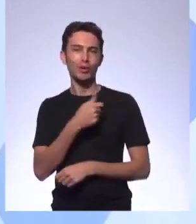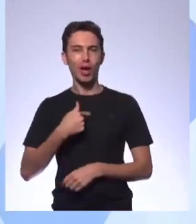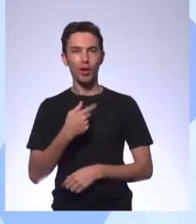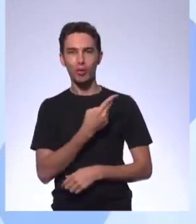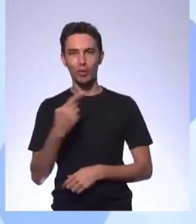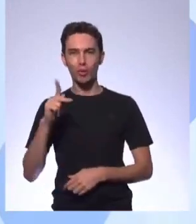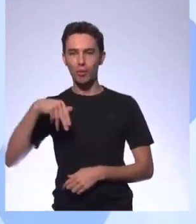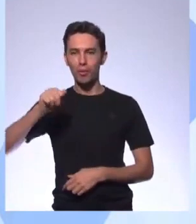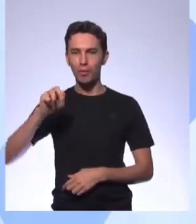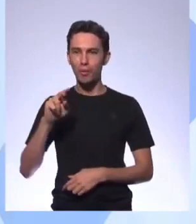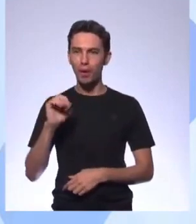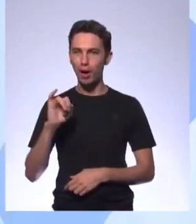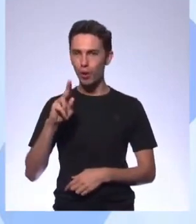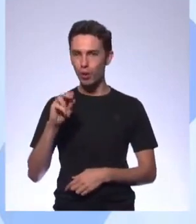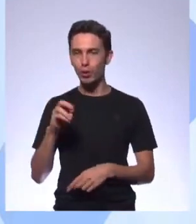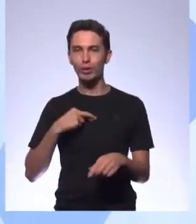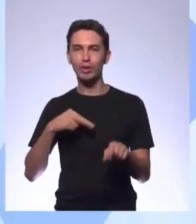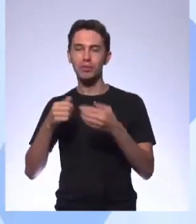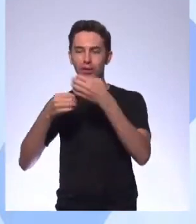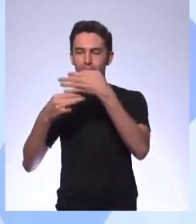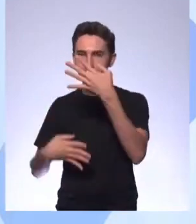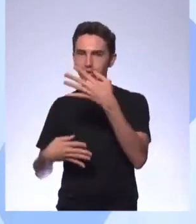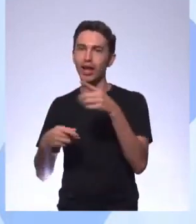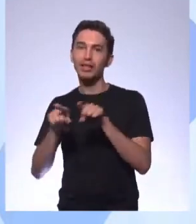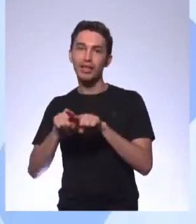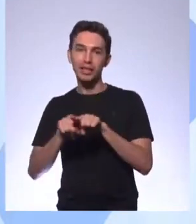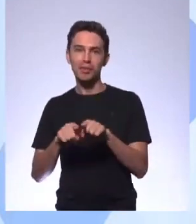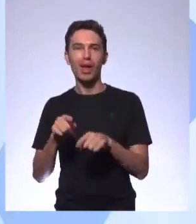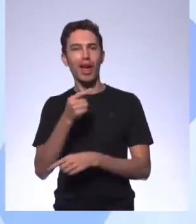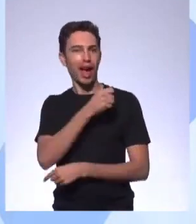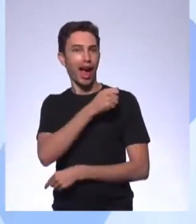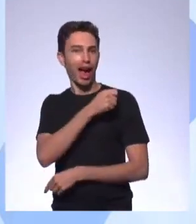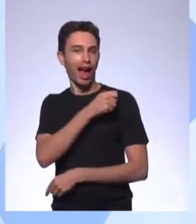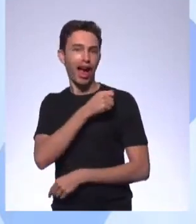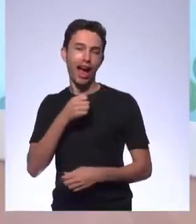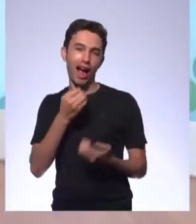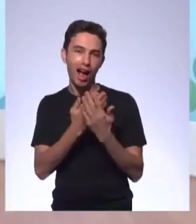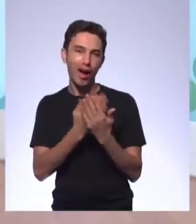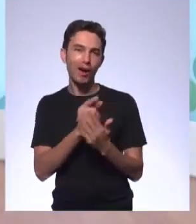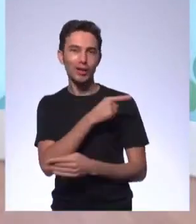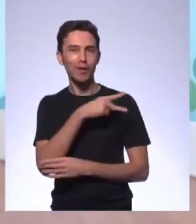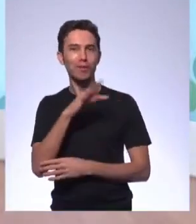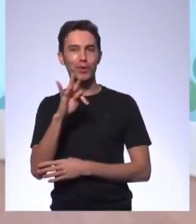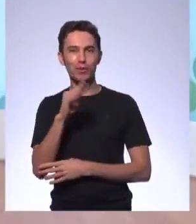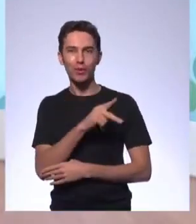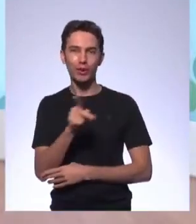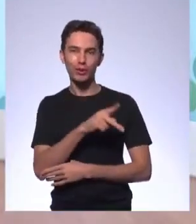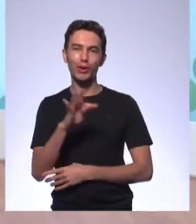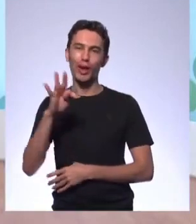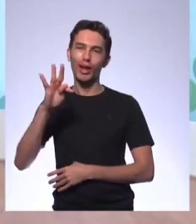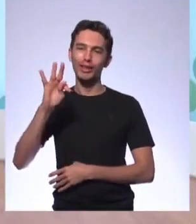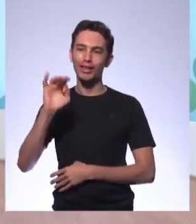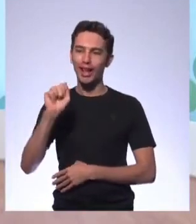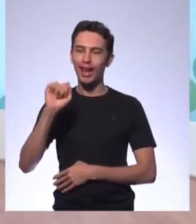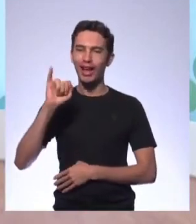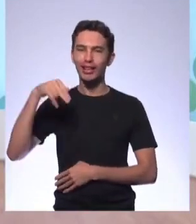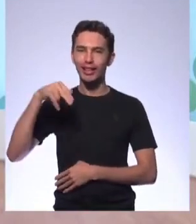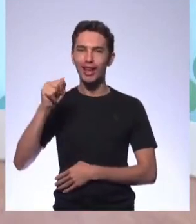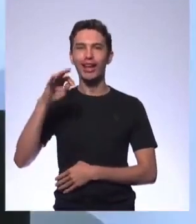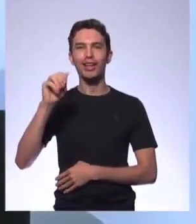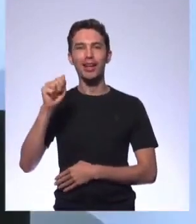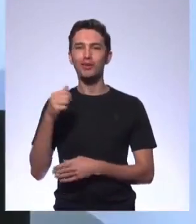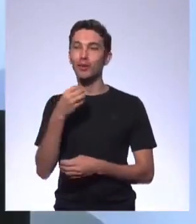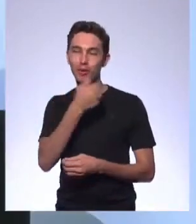Mauro, estarei conversando com vocês no chat e a aula, sim, claro, da nossa professora Tayana. Professora Tayana, tudo bem? Tudo jóia, professor